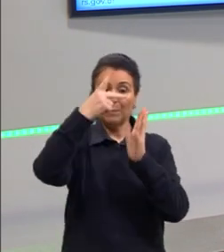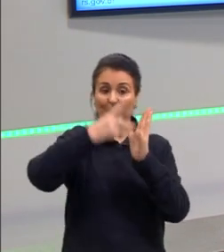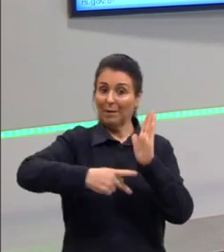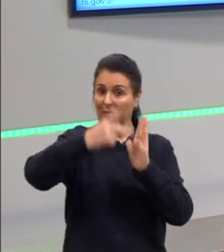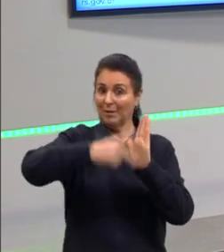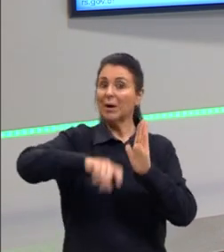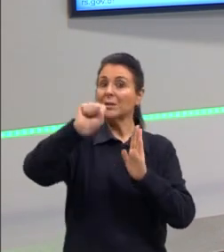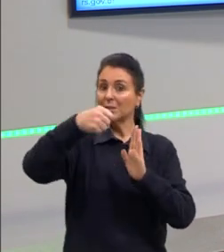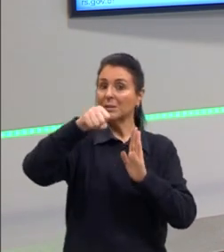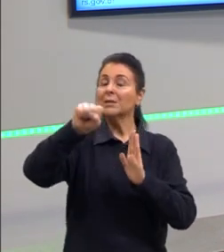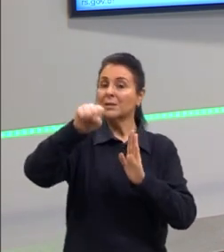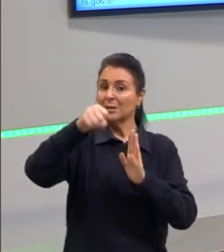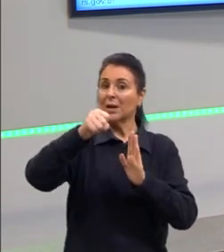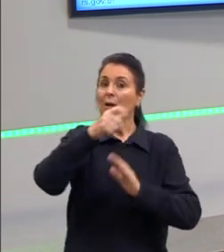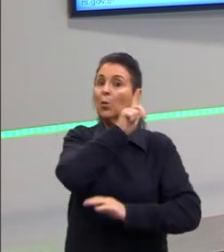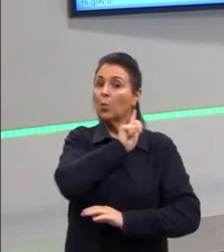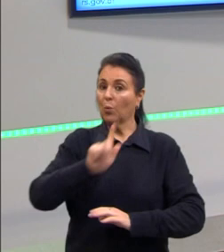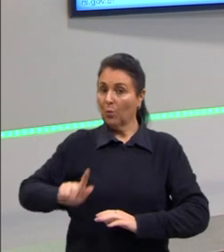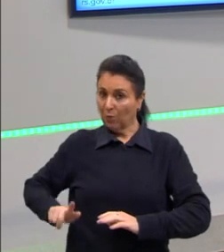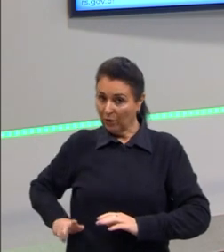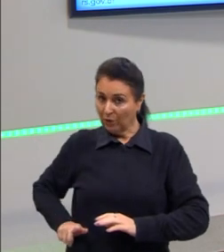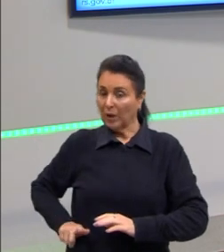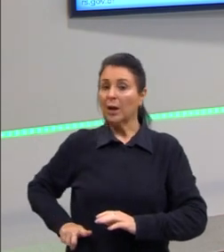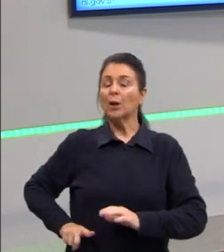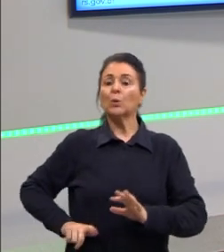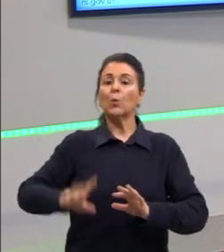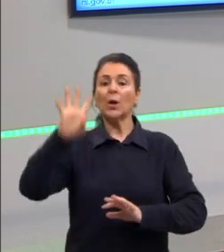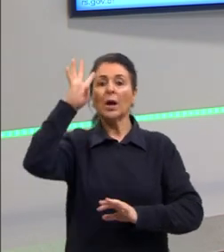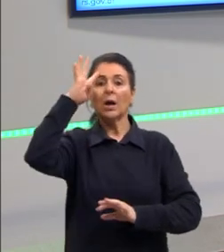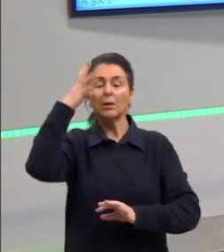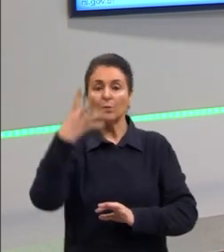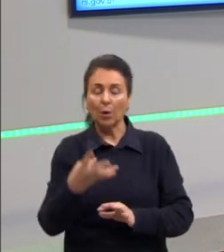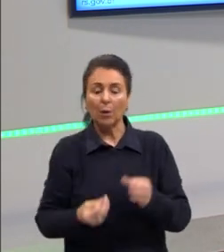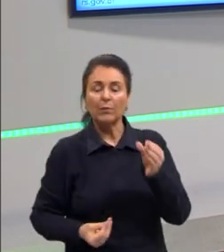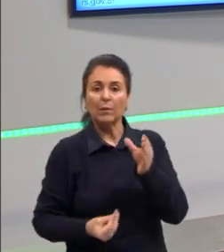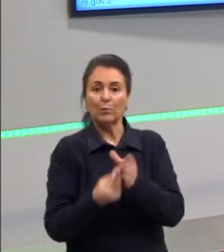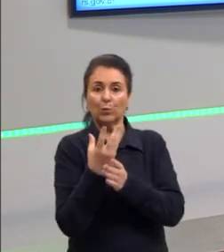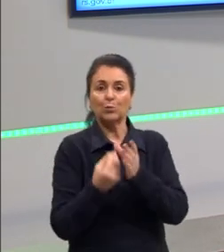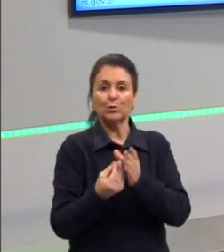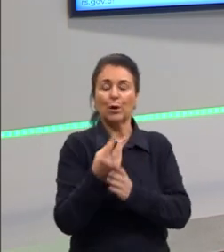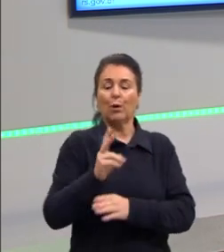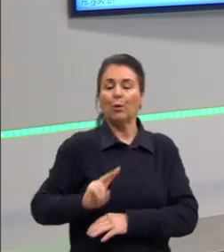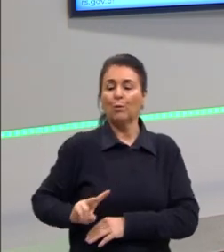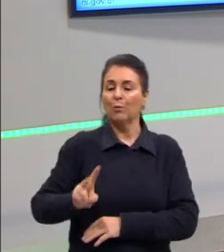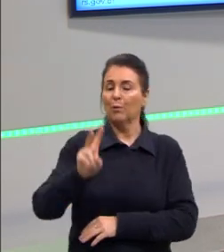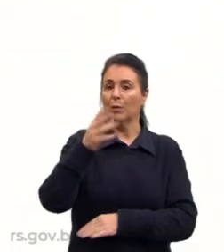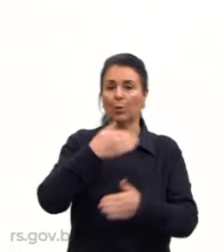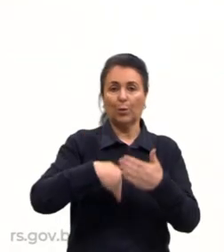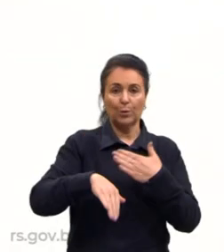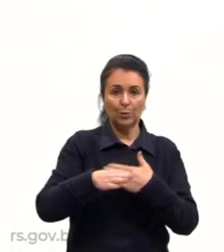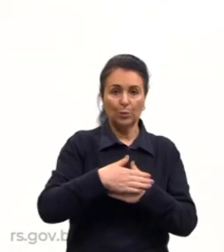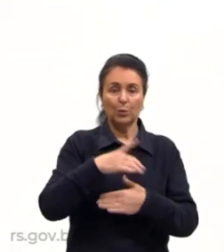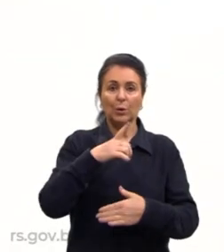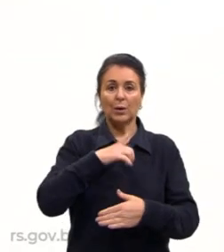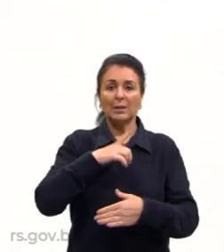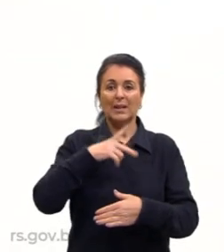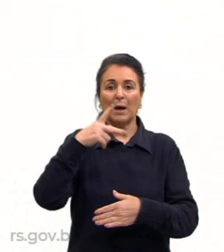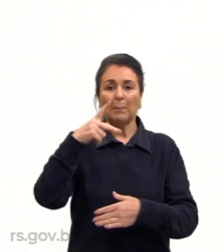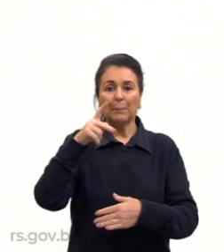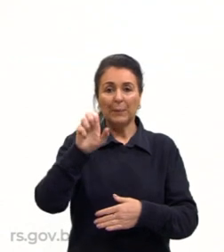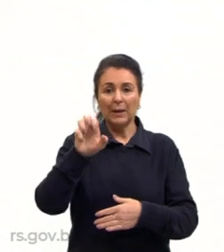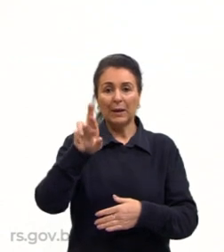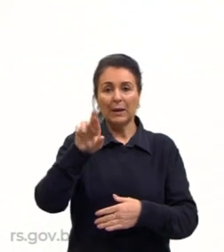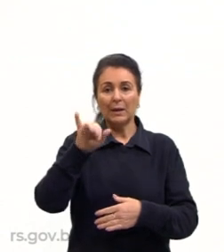vamos produzir assim, vai ser tanto, o valor vai ser esse, aquela coisa toda. E aí nós temos justamente a periférica, esse